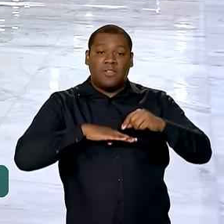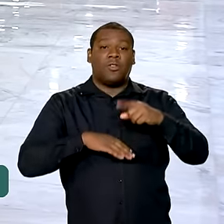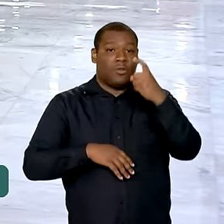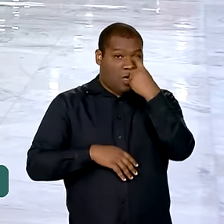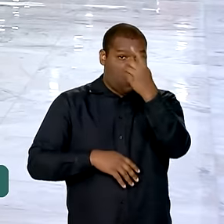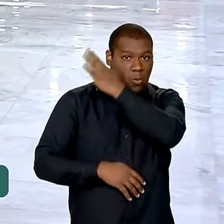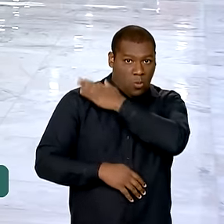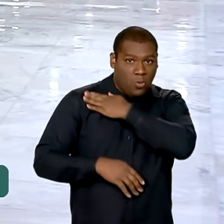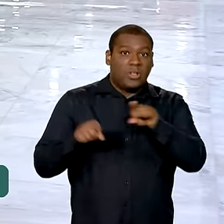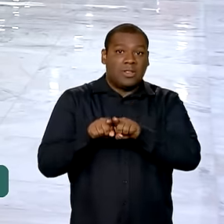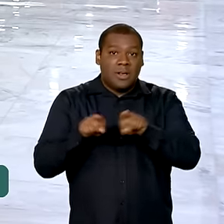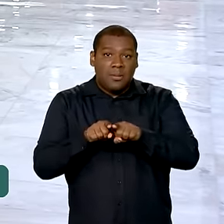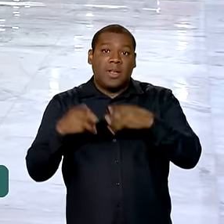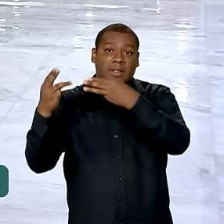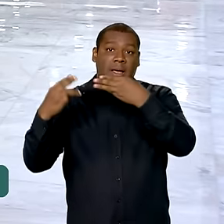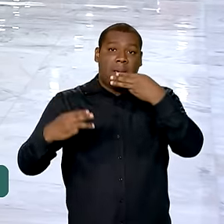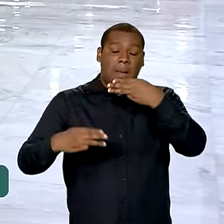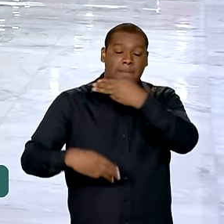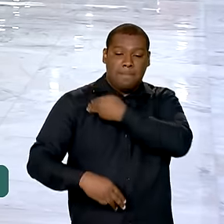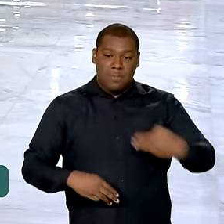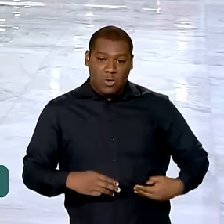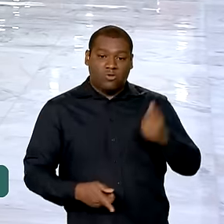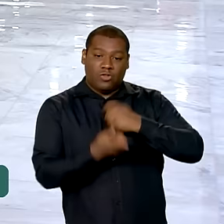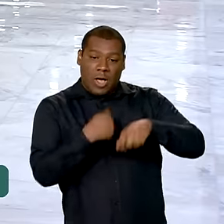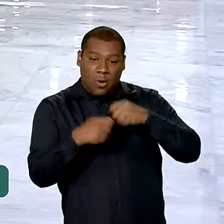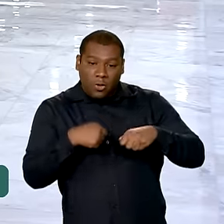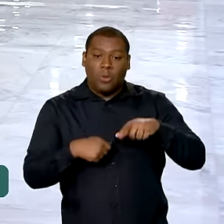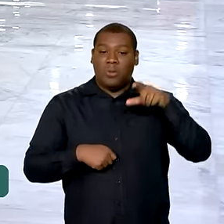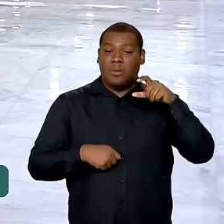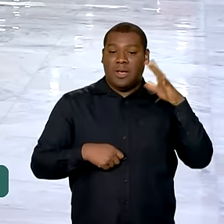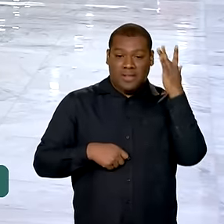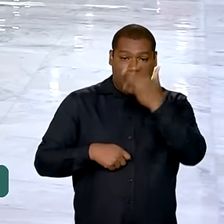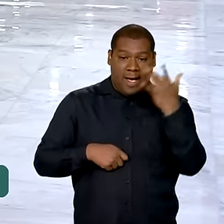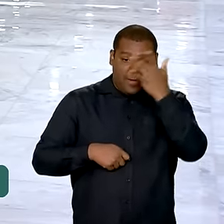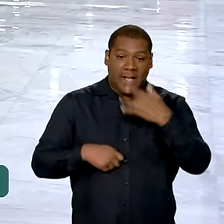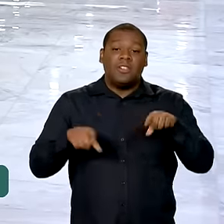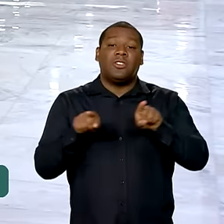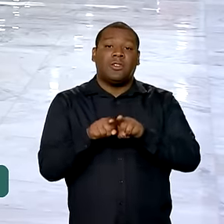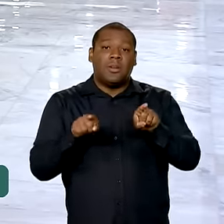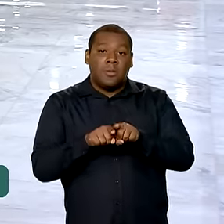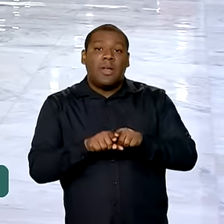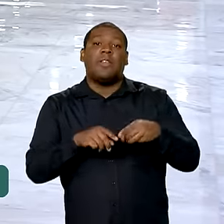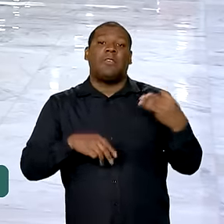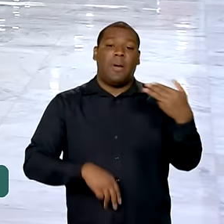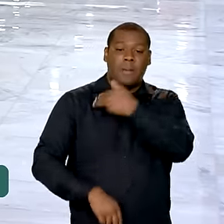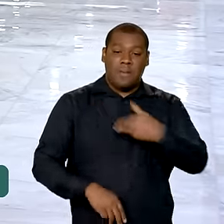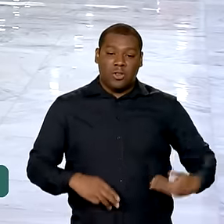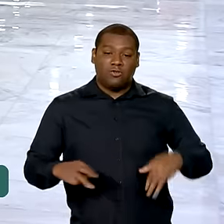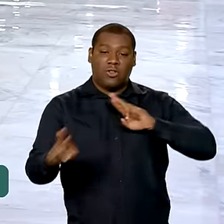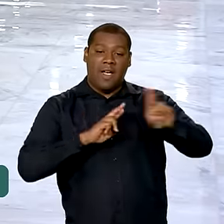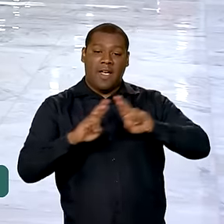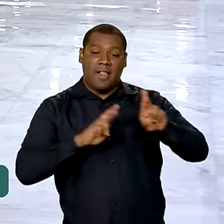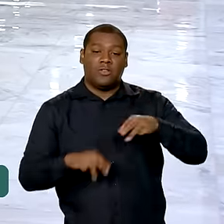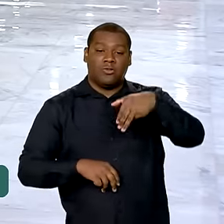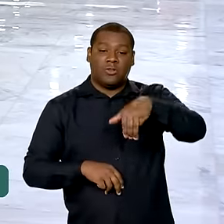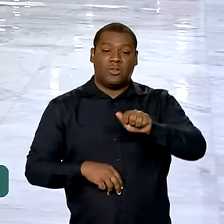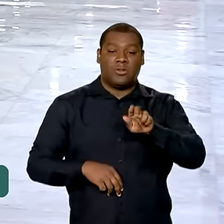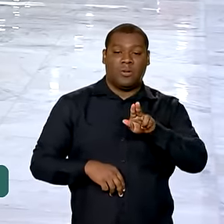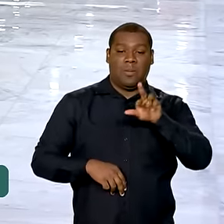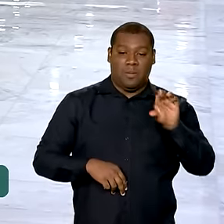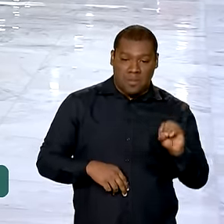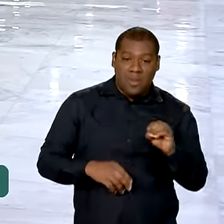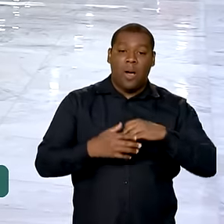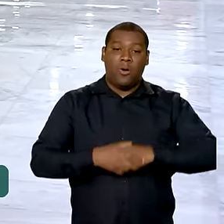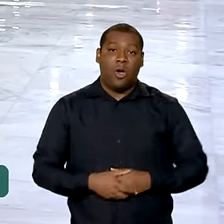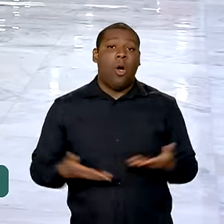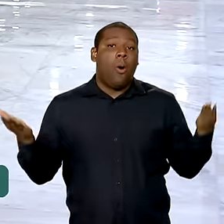ministro das Relações Exteriores, Mauro Vieira. À tarde, ele se reúne com o secretário especial para assuntos jurídicos da Casa